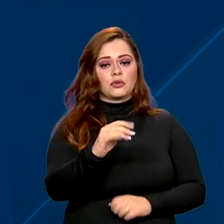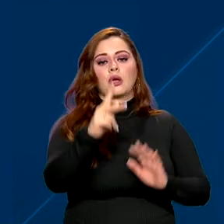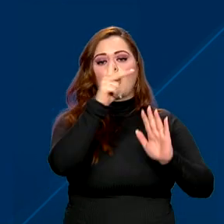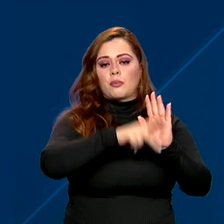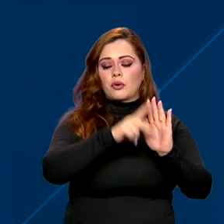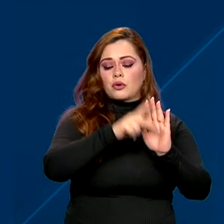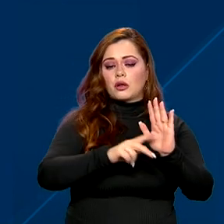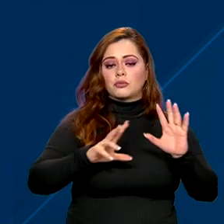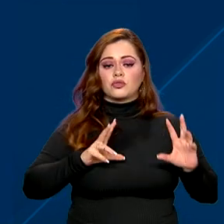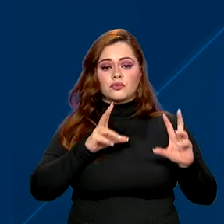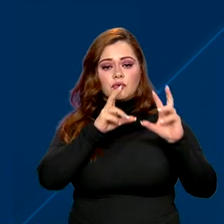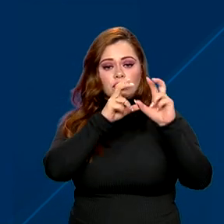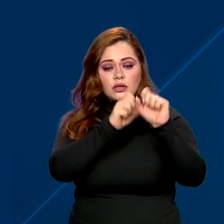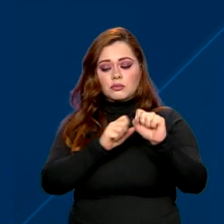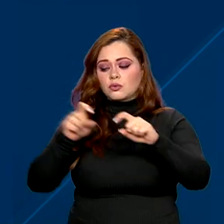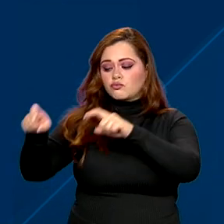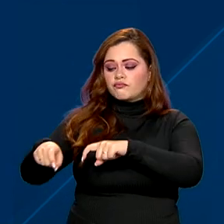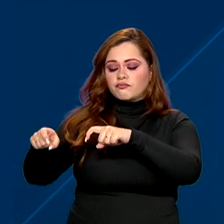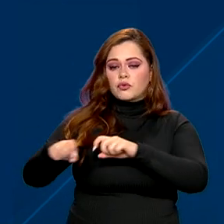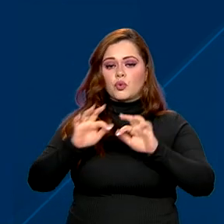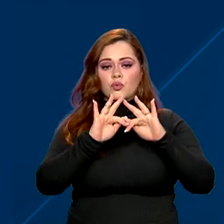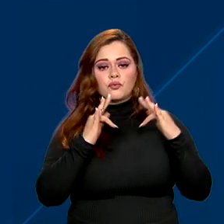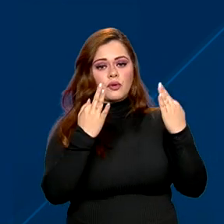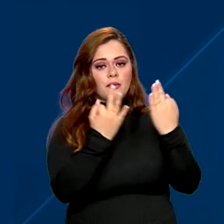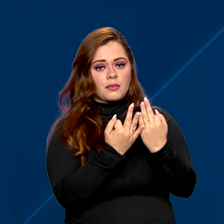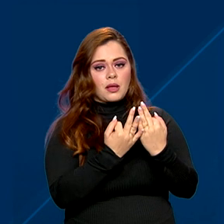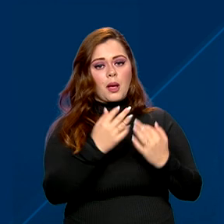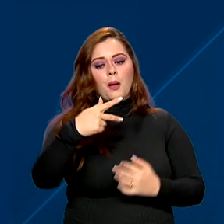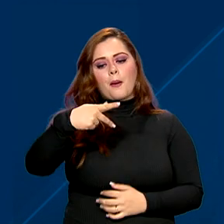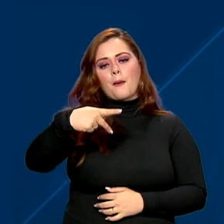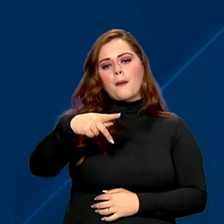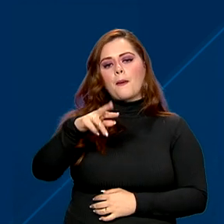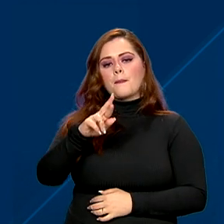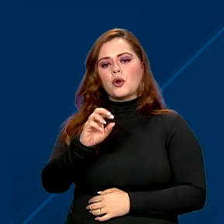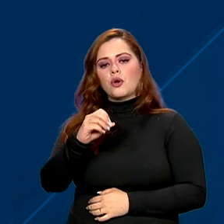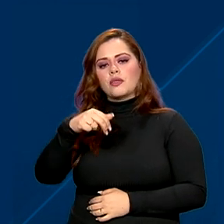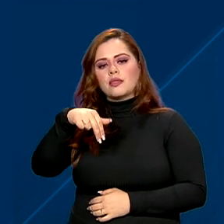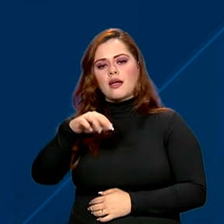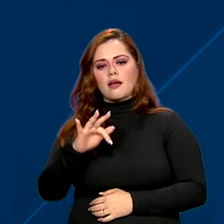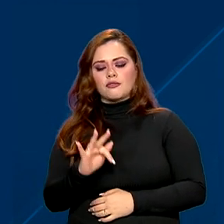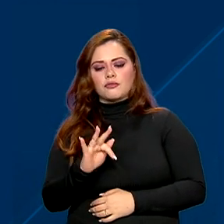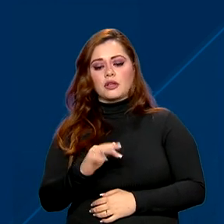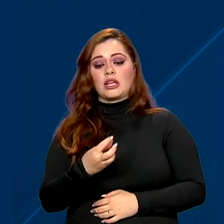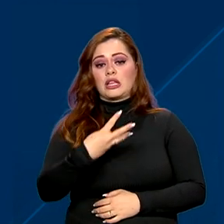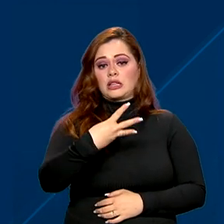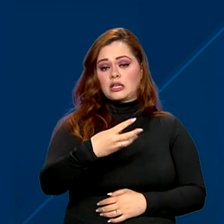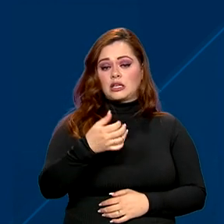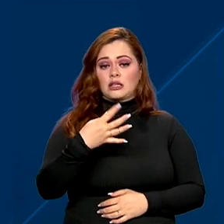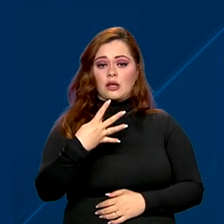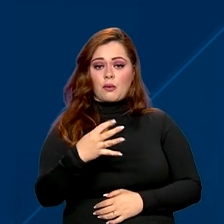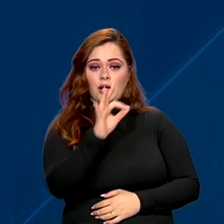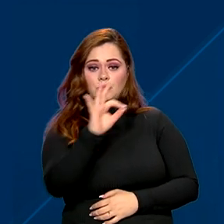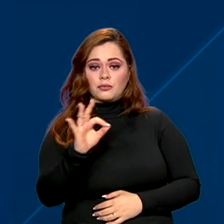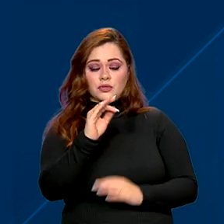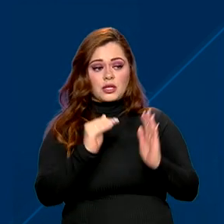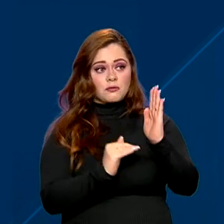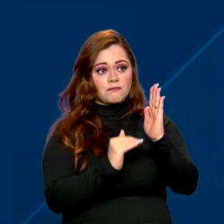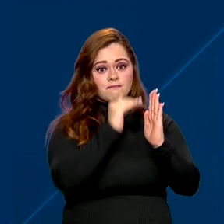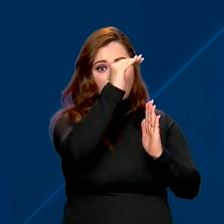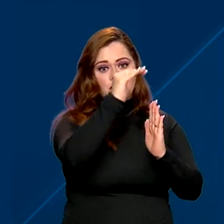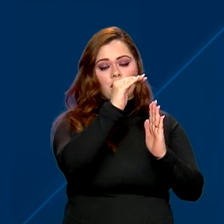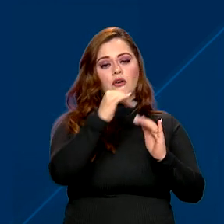Nacional de Fortalecimento da Agricultura Familiar, o PRONAF. Valor 34% maior que o